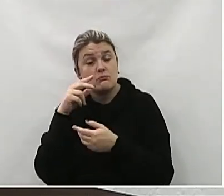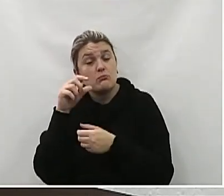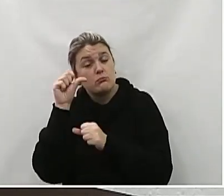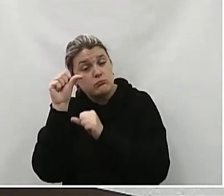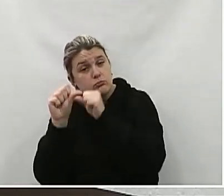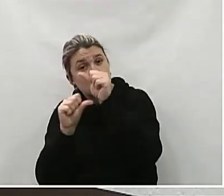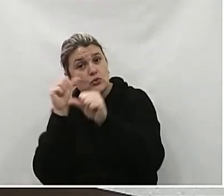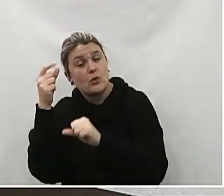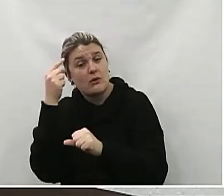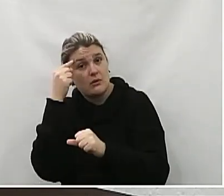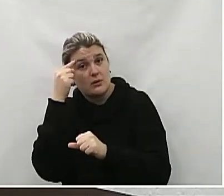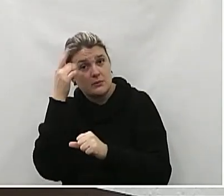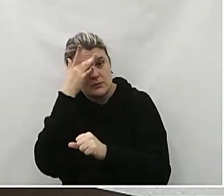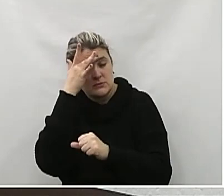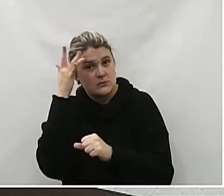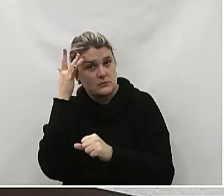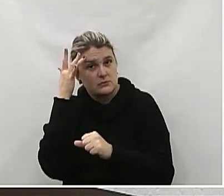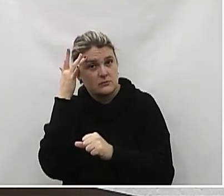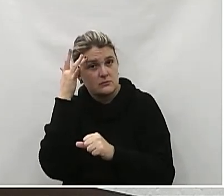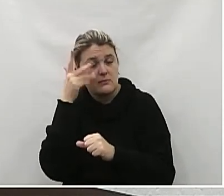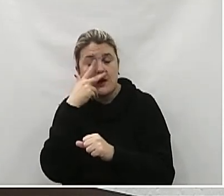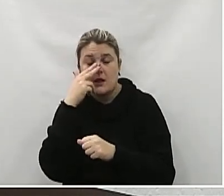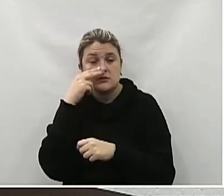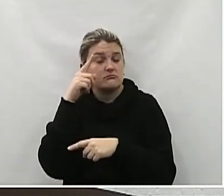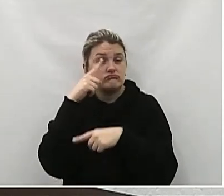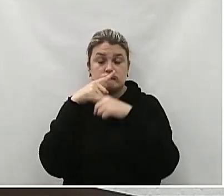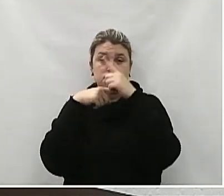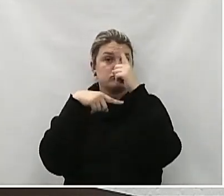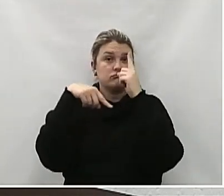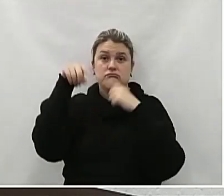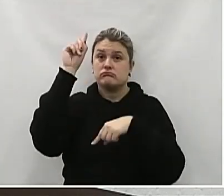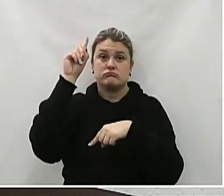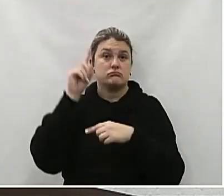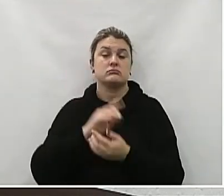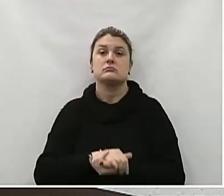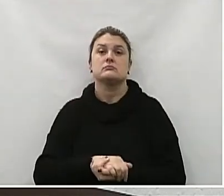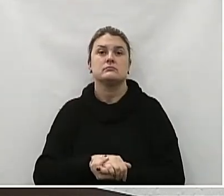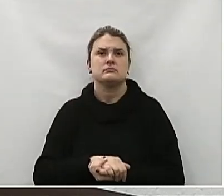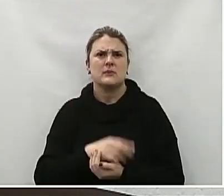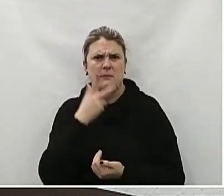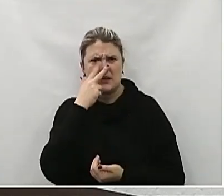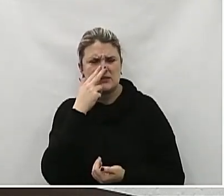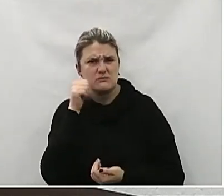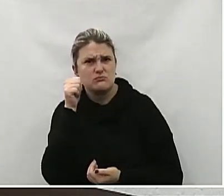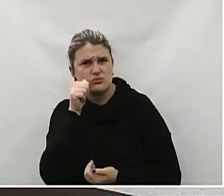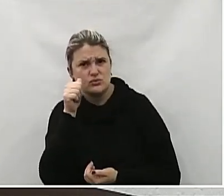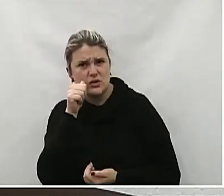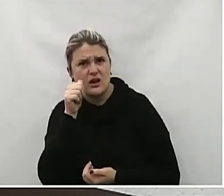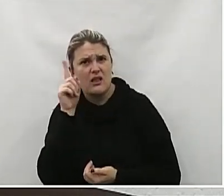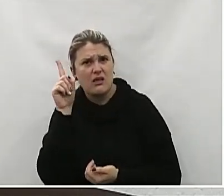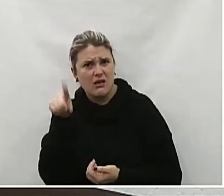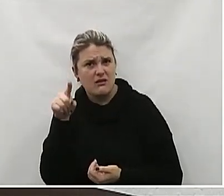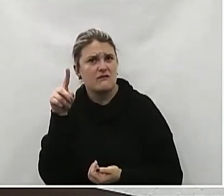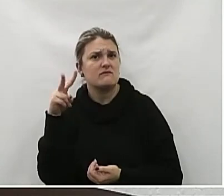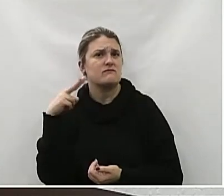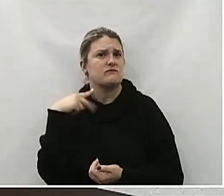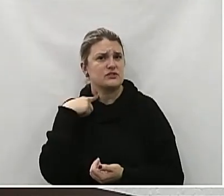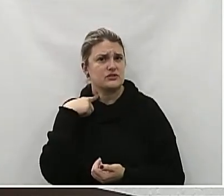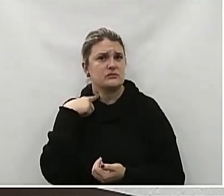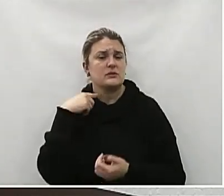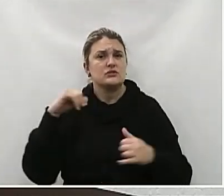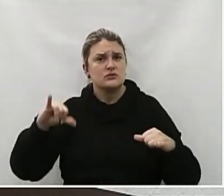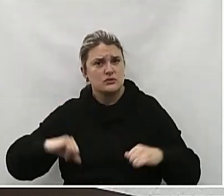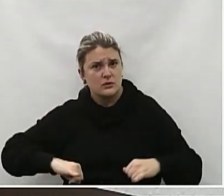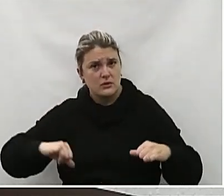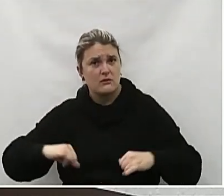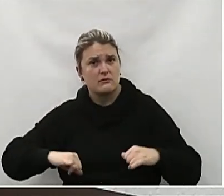mentalidade do pessoal Mudou realmente A mentalidade De que a mulher Ela é vítima Ela pode ser vítima